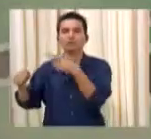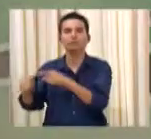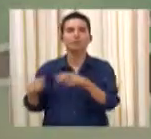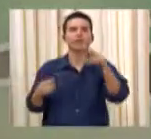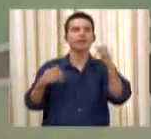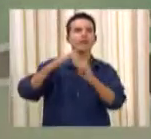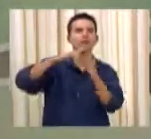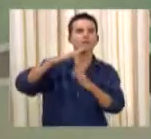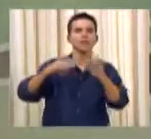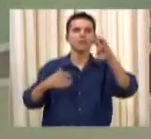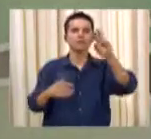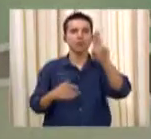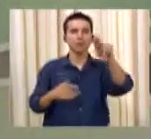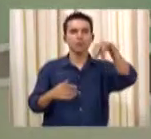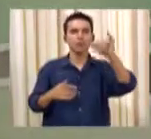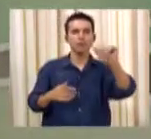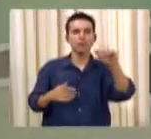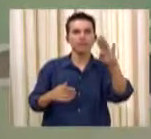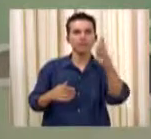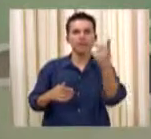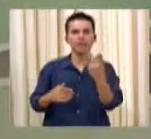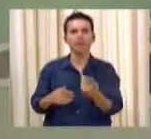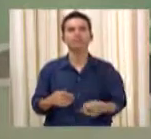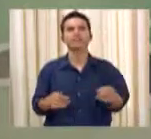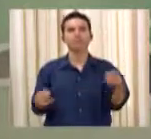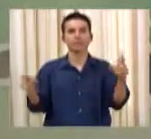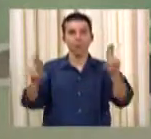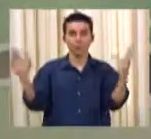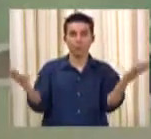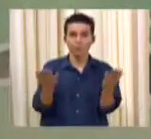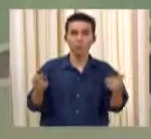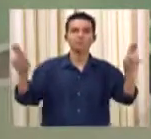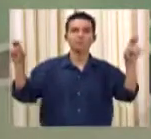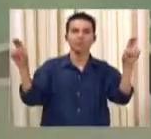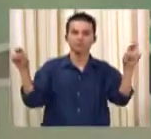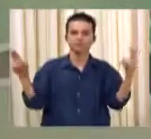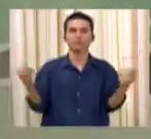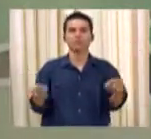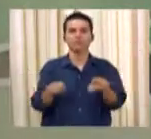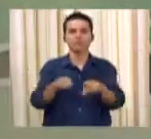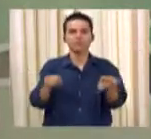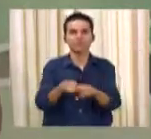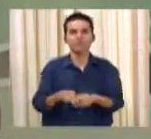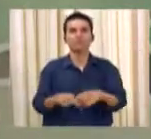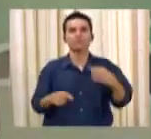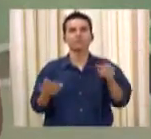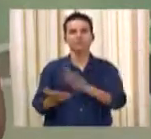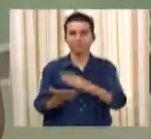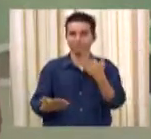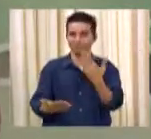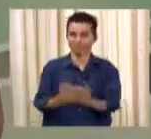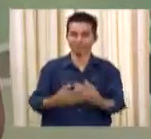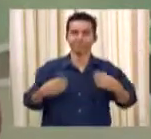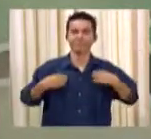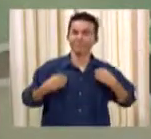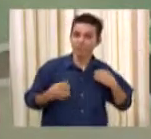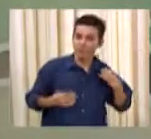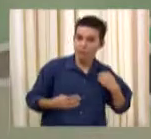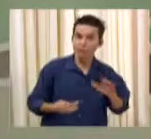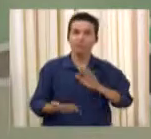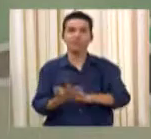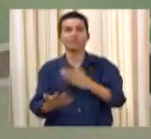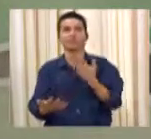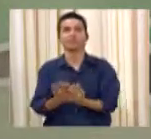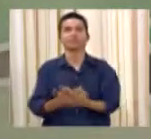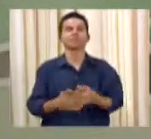do Interprete, que é o programa que está sendo interpretado ao vivo pelo voluntário Marcos Túlio Parreiras